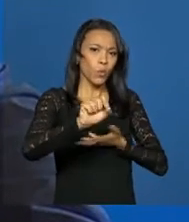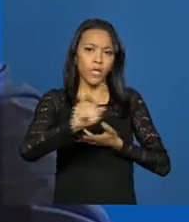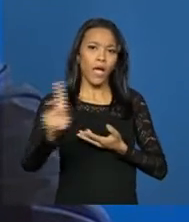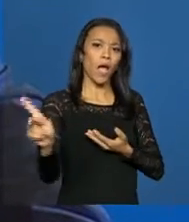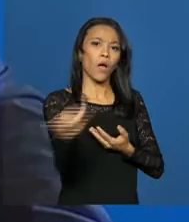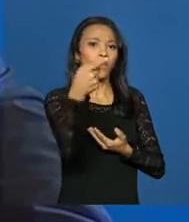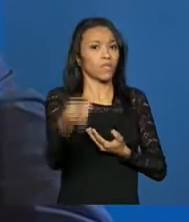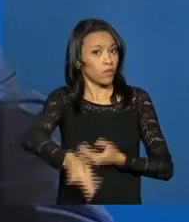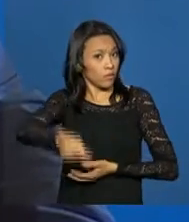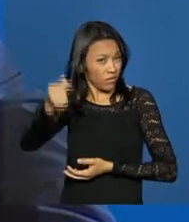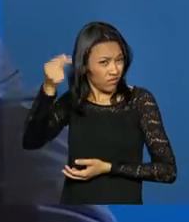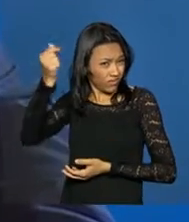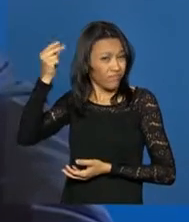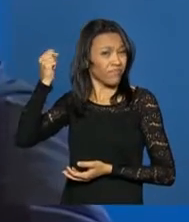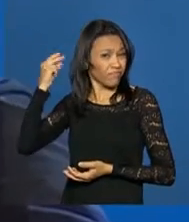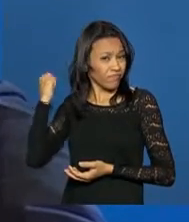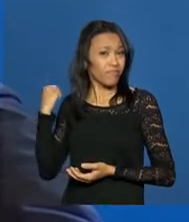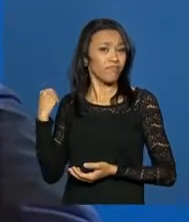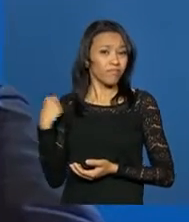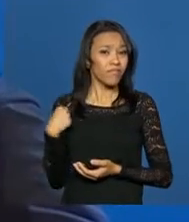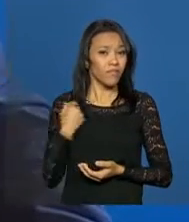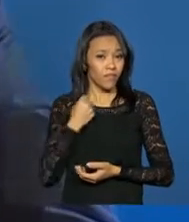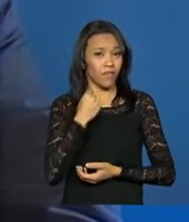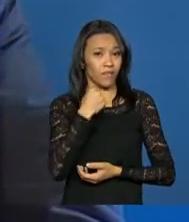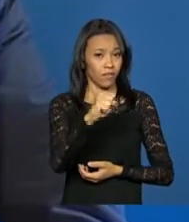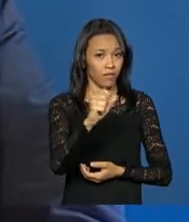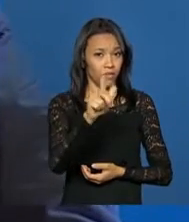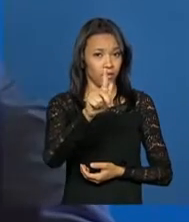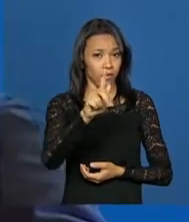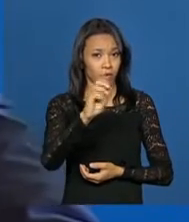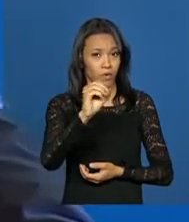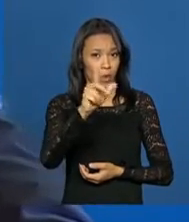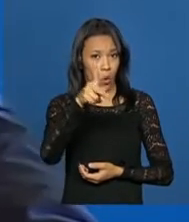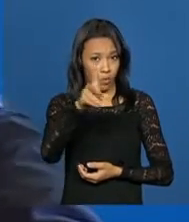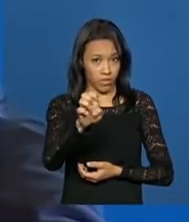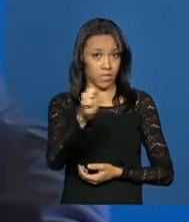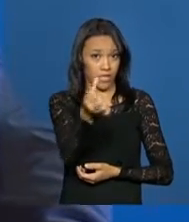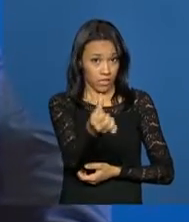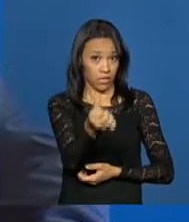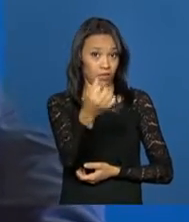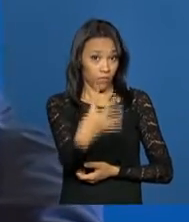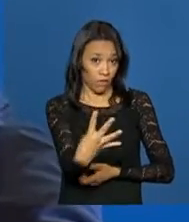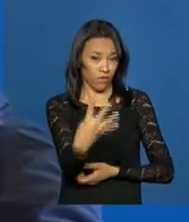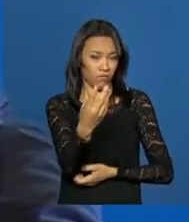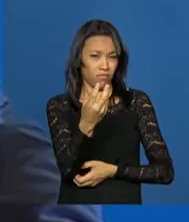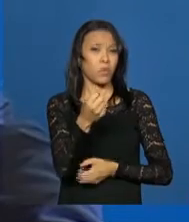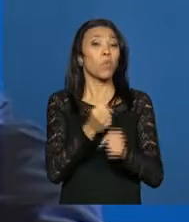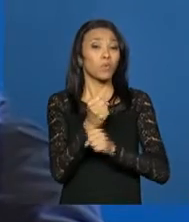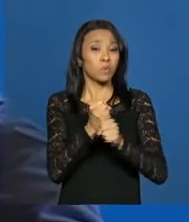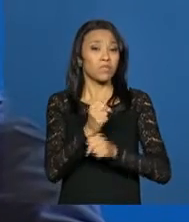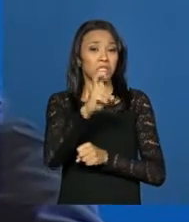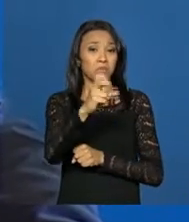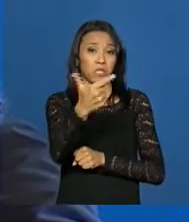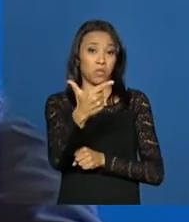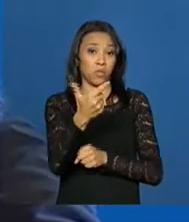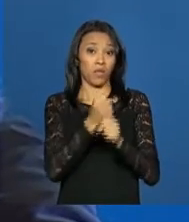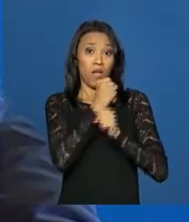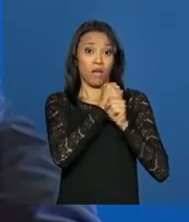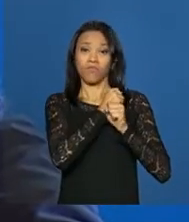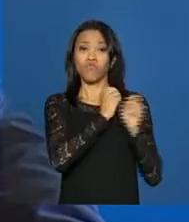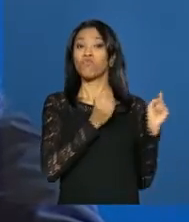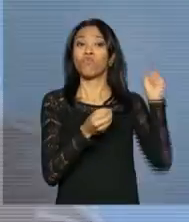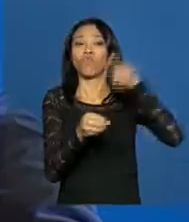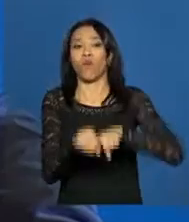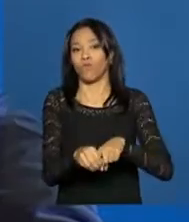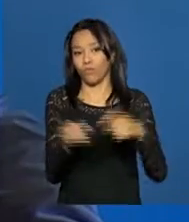aconteceu naquela época, há 52 anos atrás, não volte a se